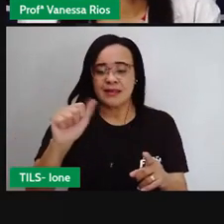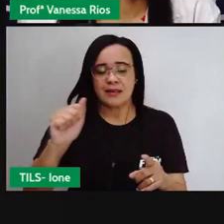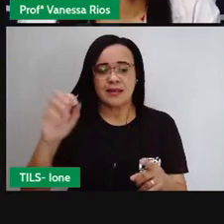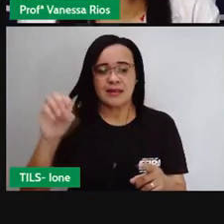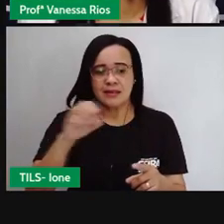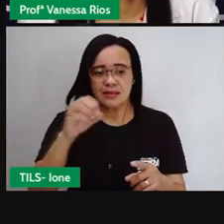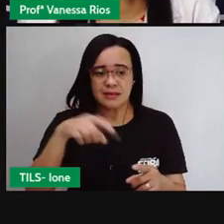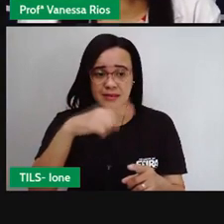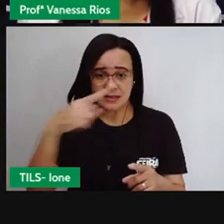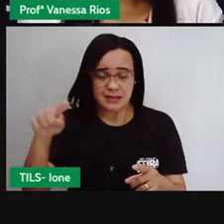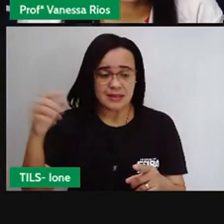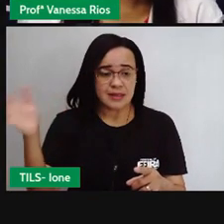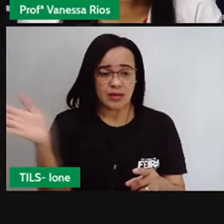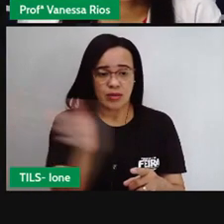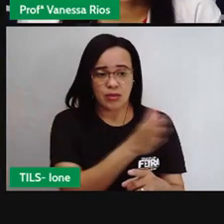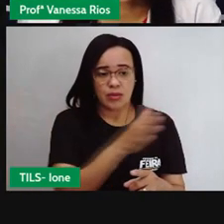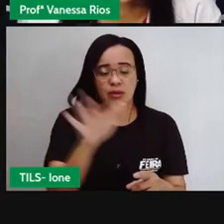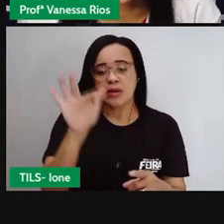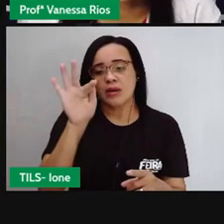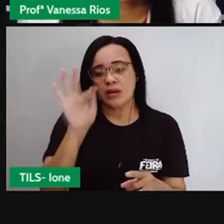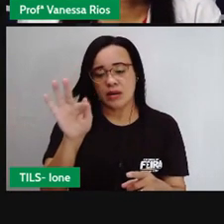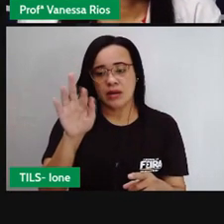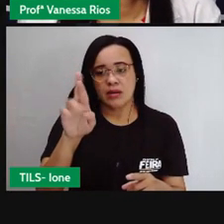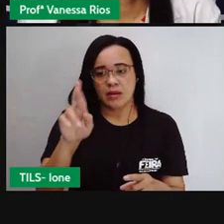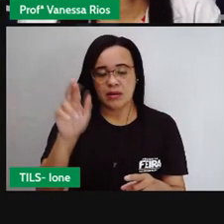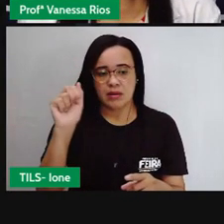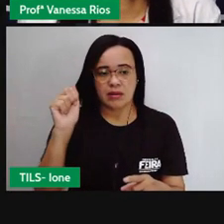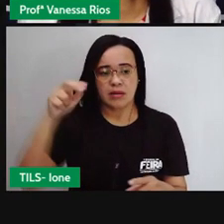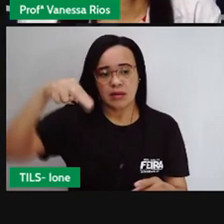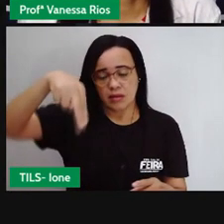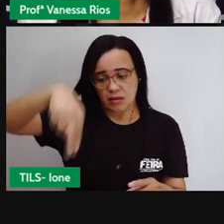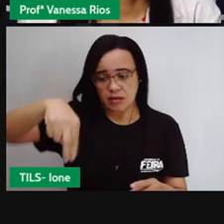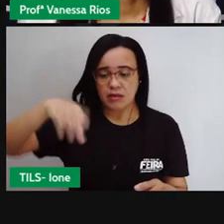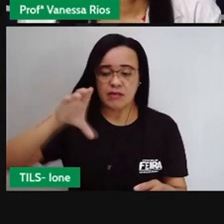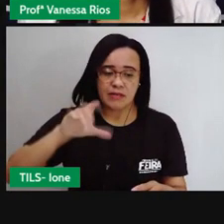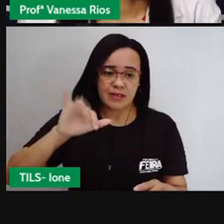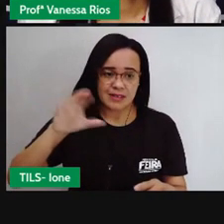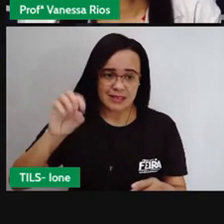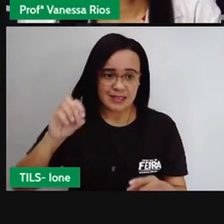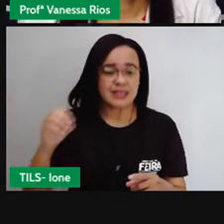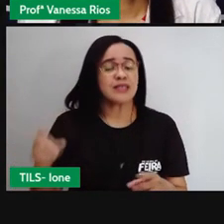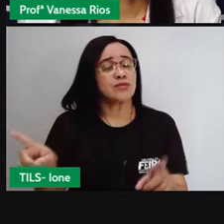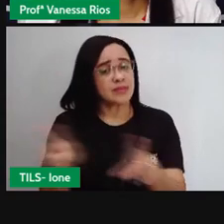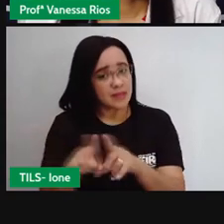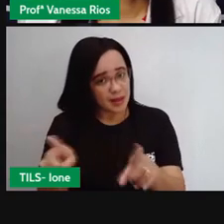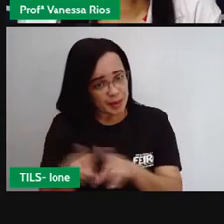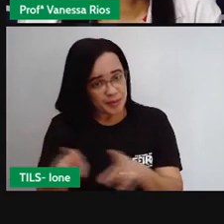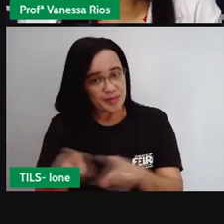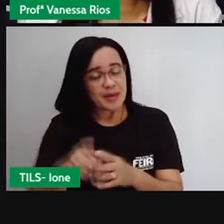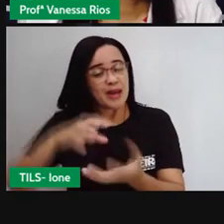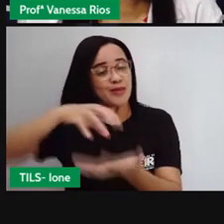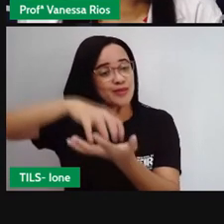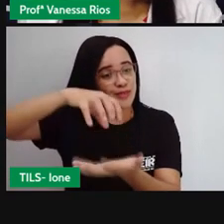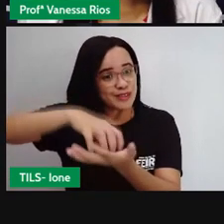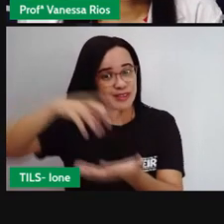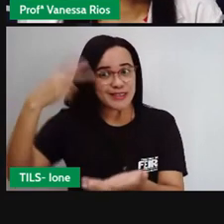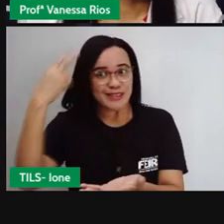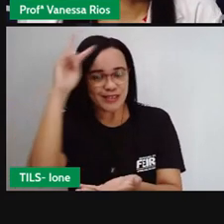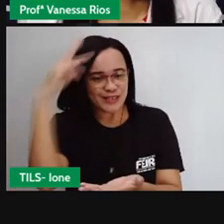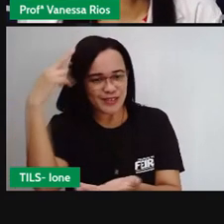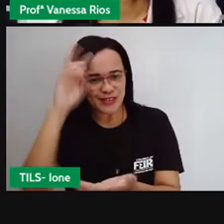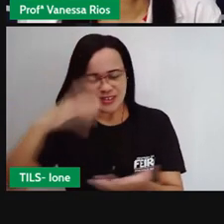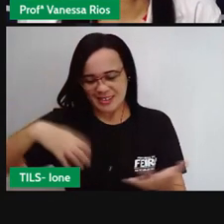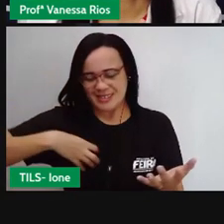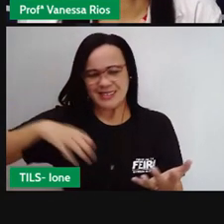Também, né? Fazendo parte lá do centro histórico de Salvador. E aí Salvador tem uma grande concentração de